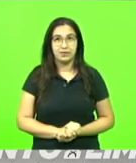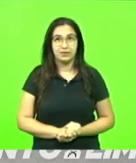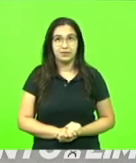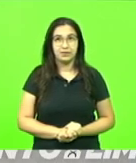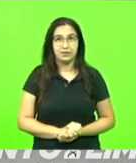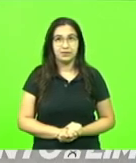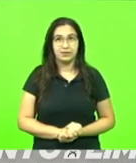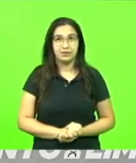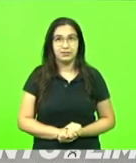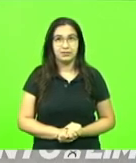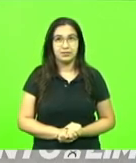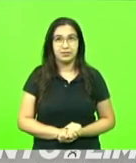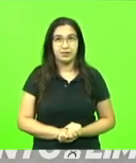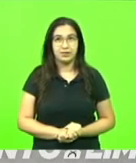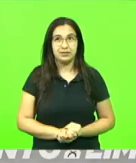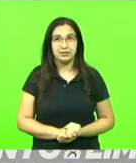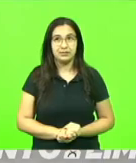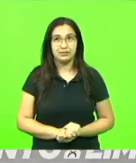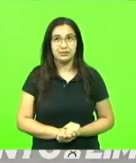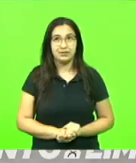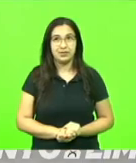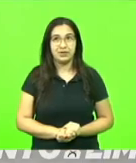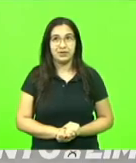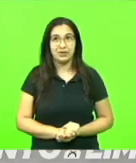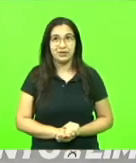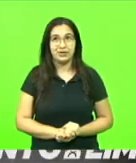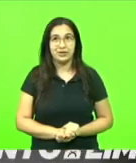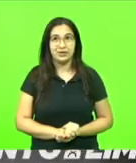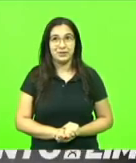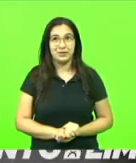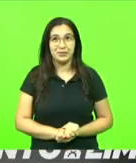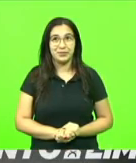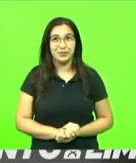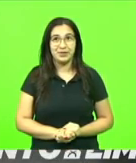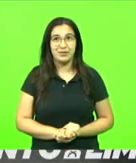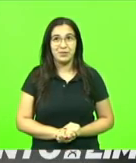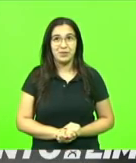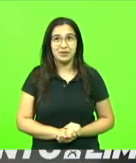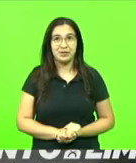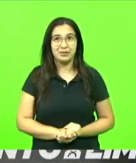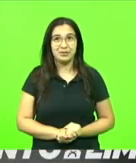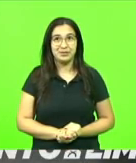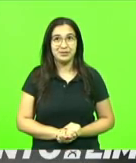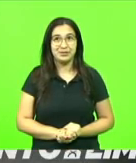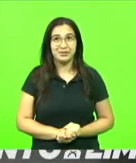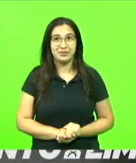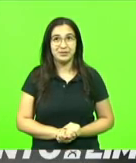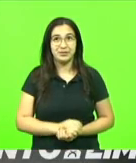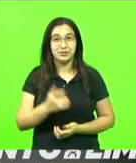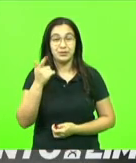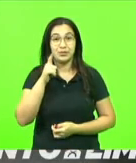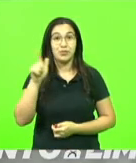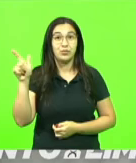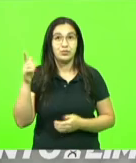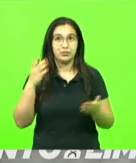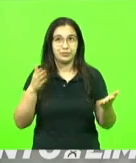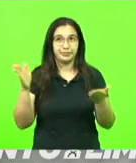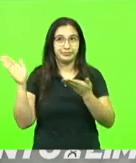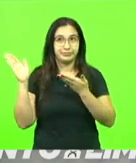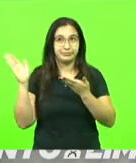sacou o portão e se foi a lacria. Mais uma tentativa ali e uma